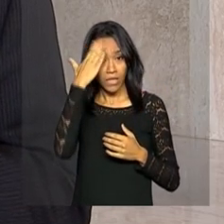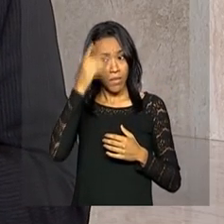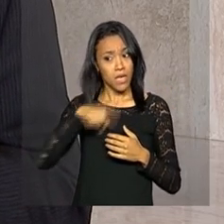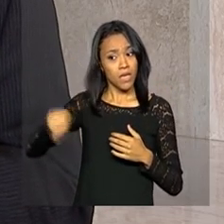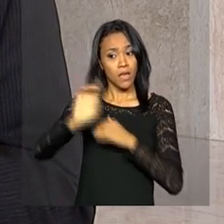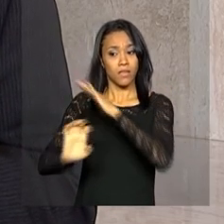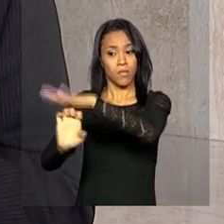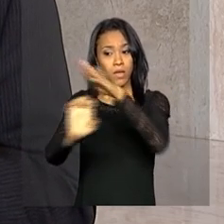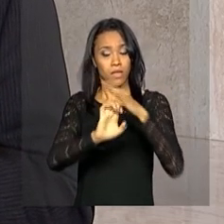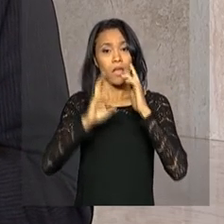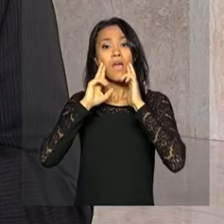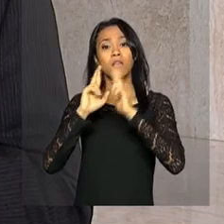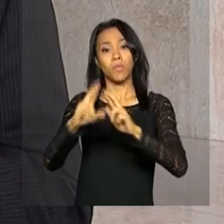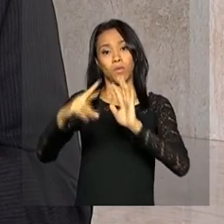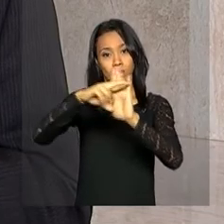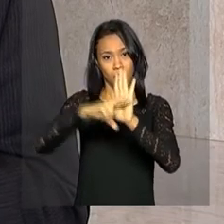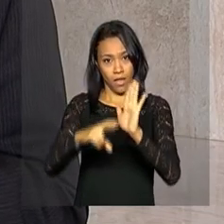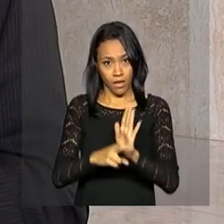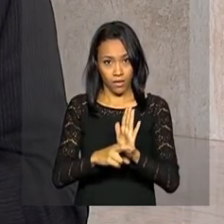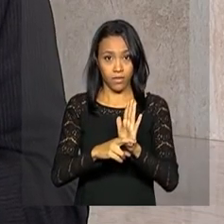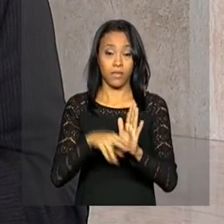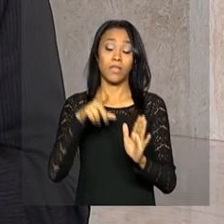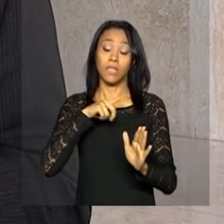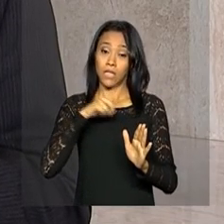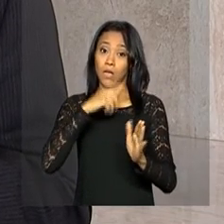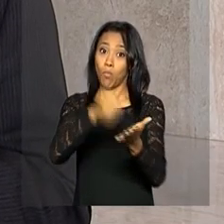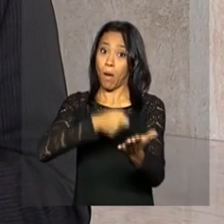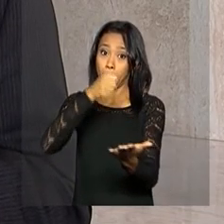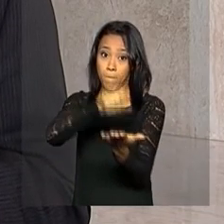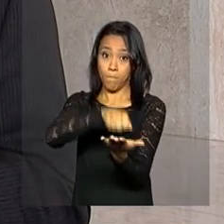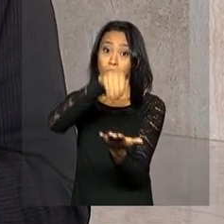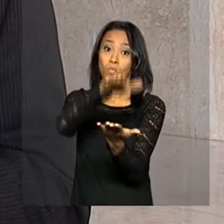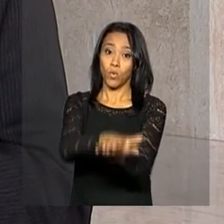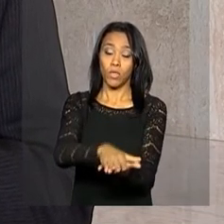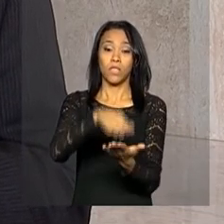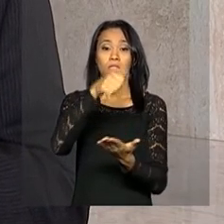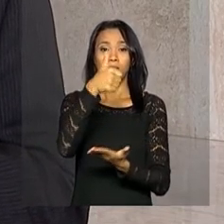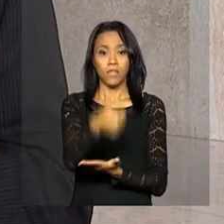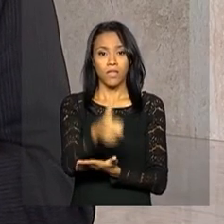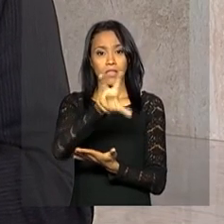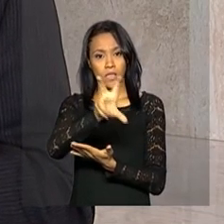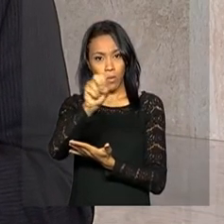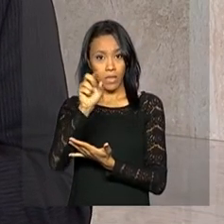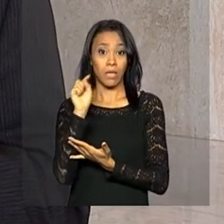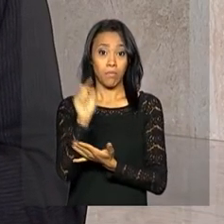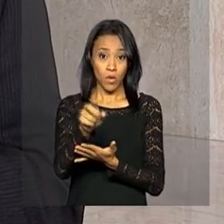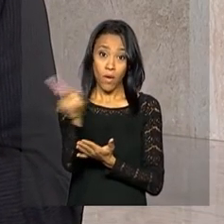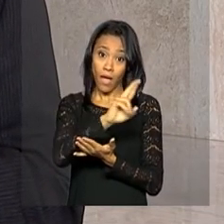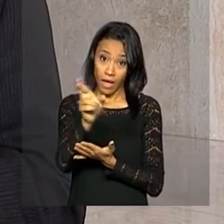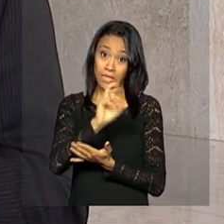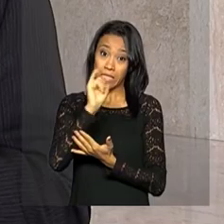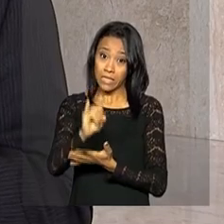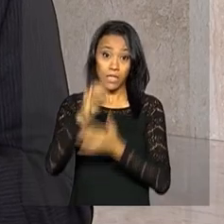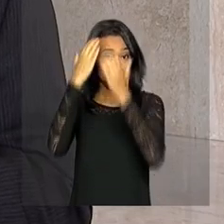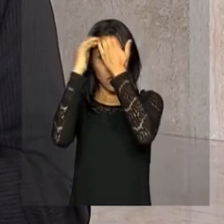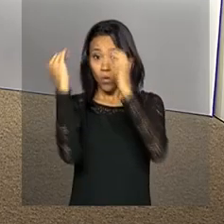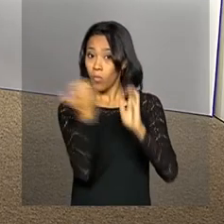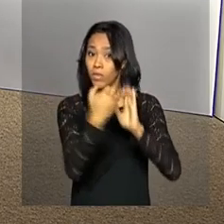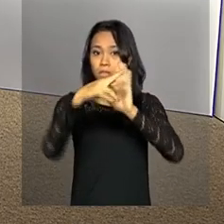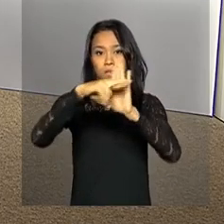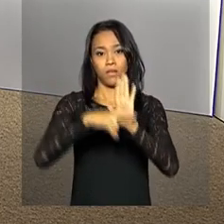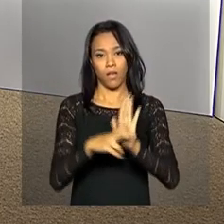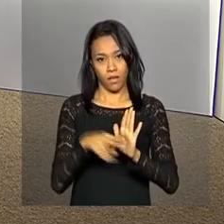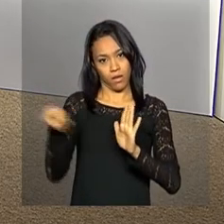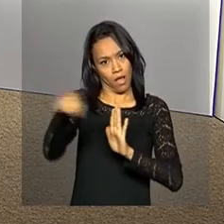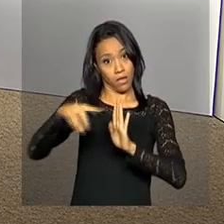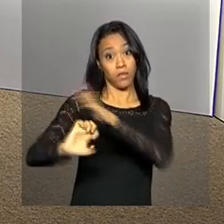E a agência estabeleceu uma multa diária de R 150 mil pelo descumprimento dessa decisão. Jaime. João, muito